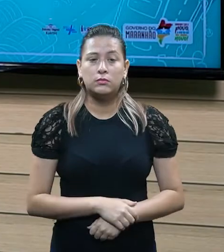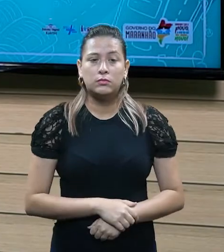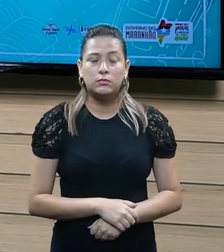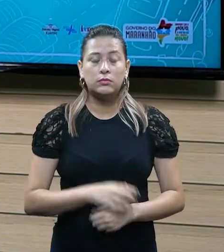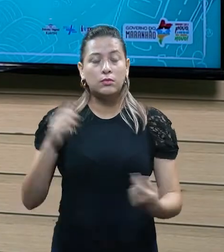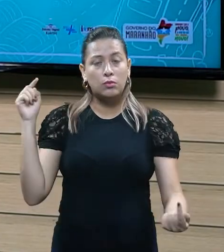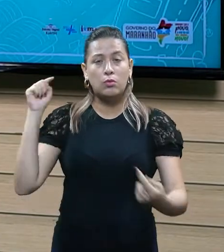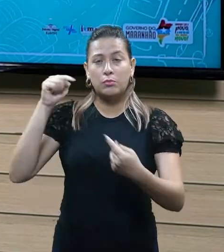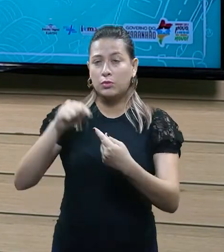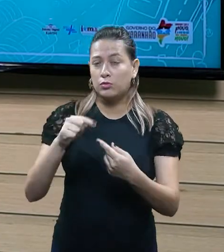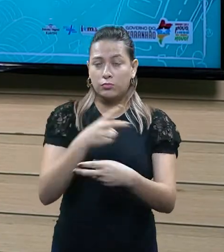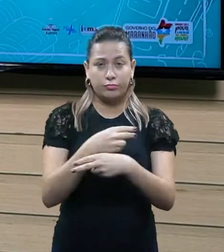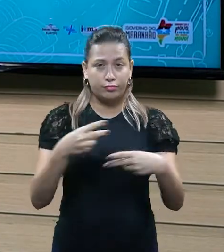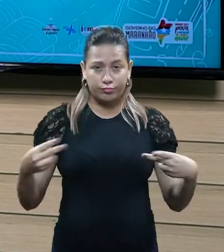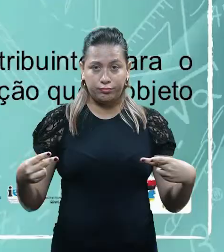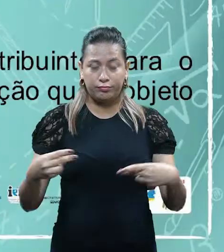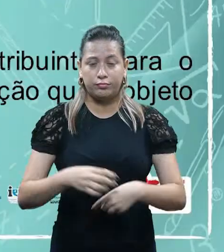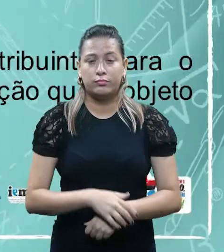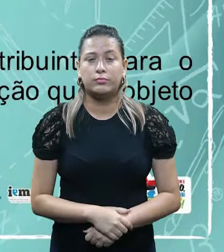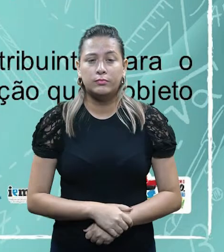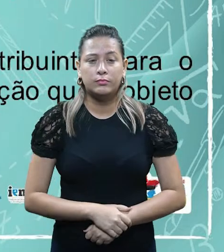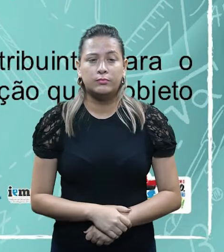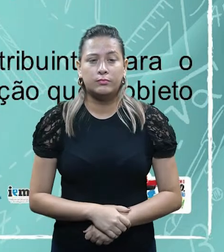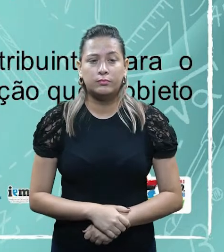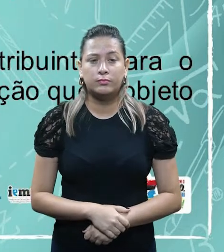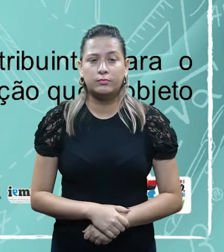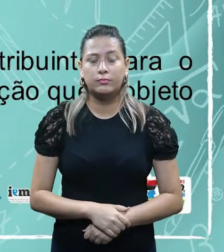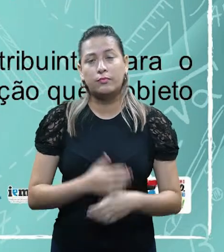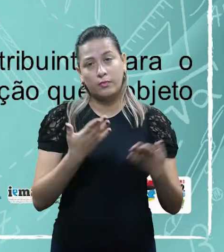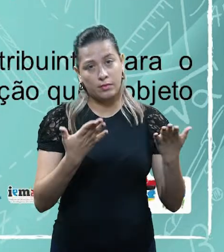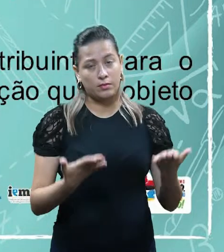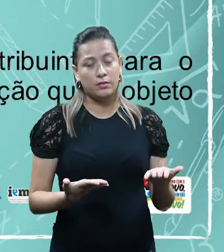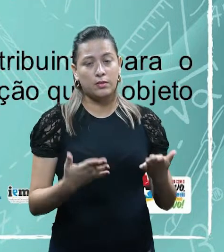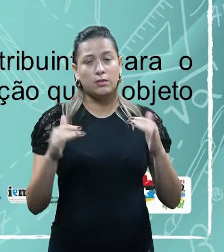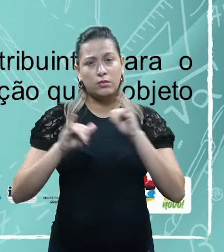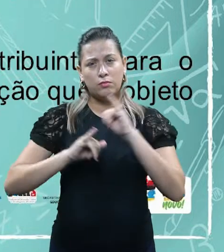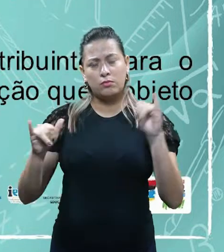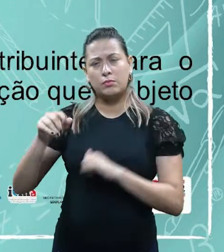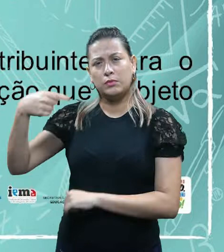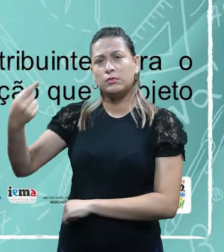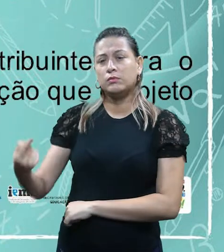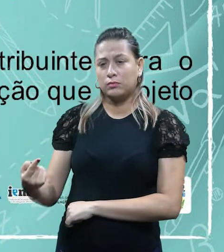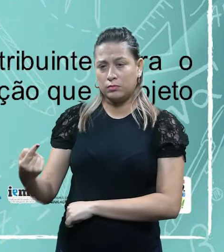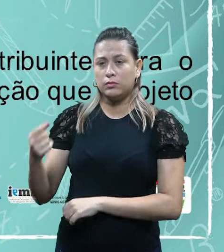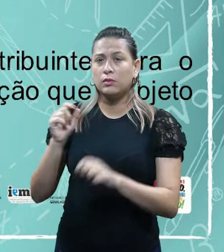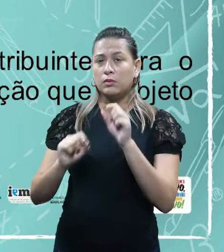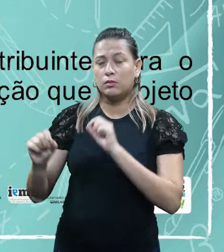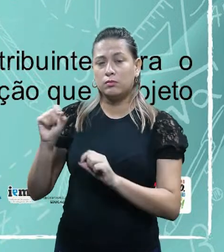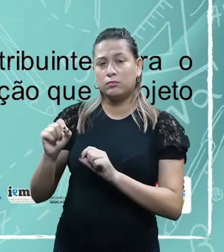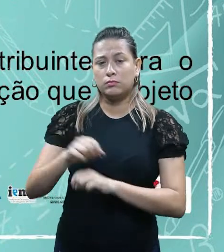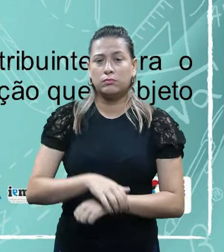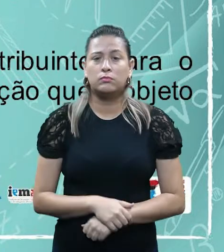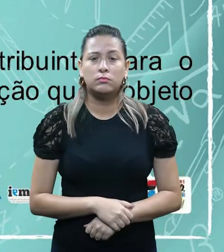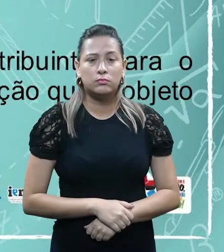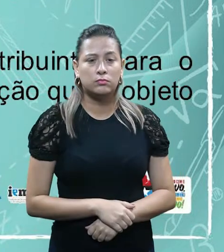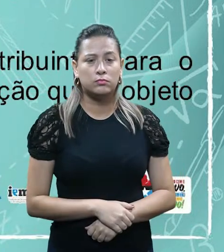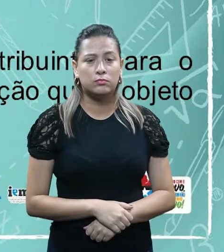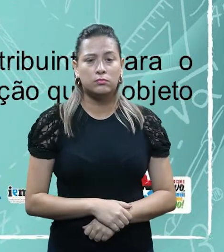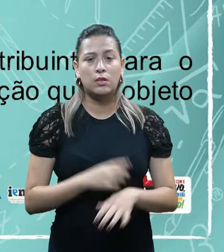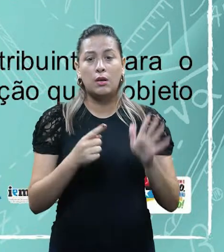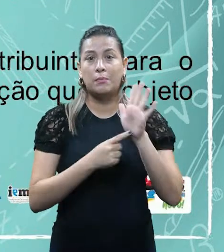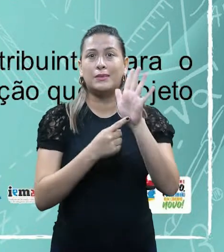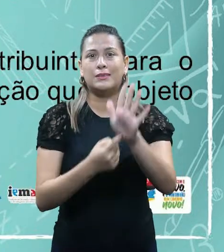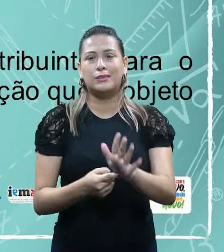objetivos. Então, aqui a gente tem outra informação que diz que é irrelevante a manifestação de